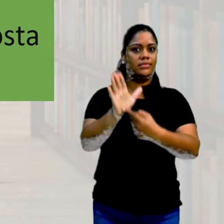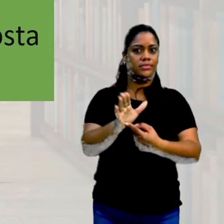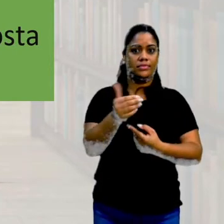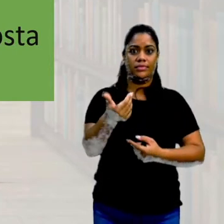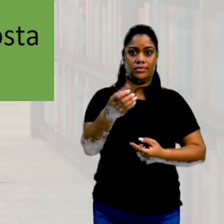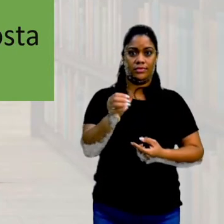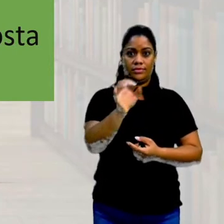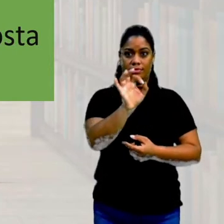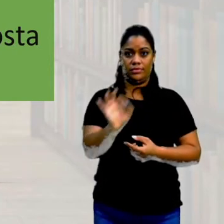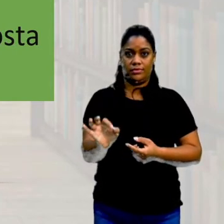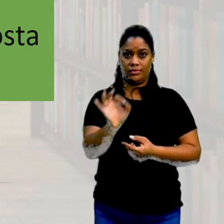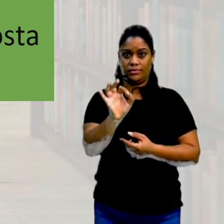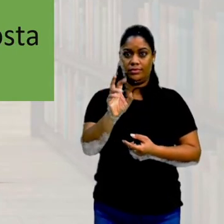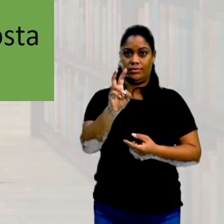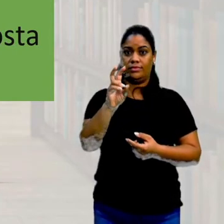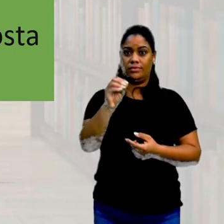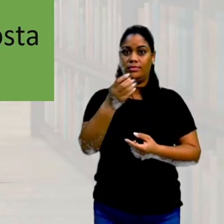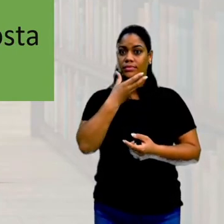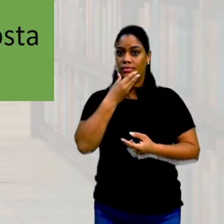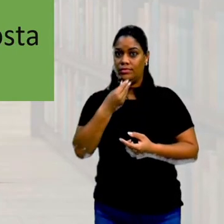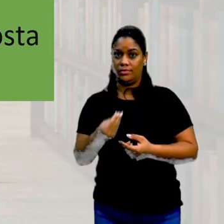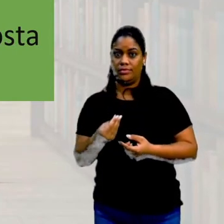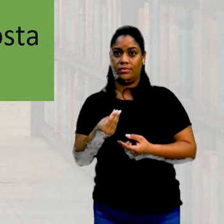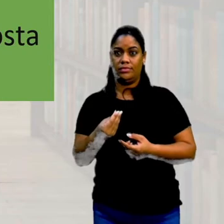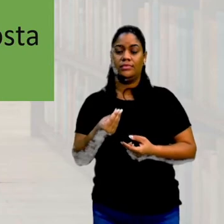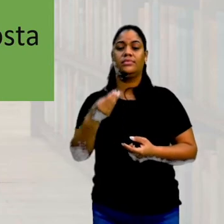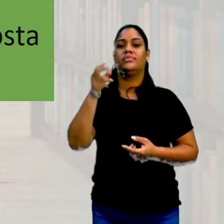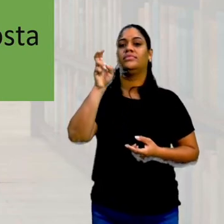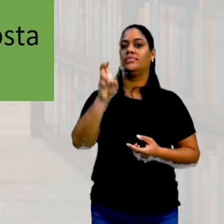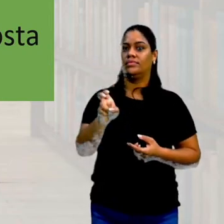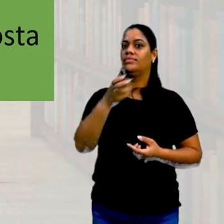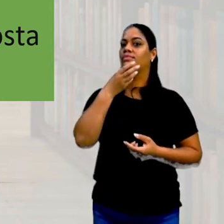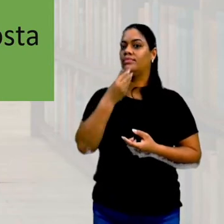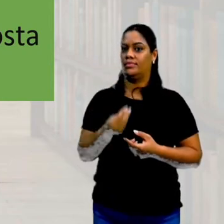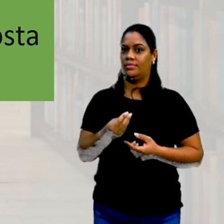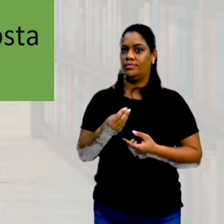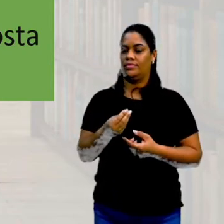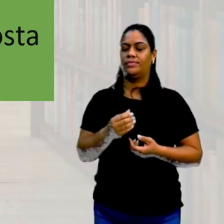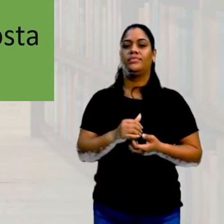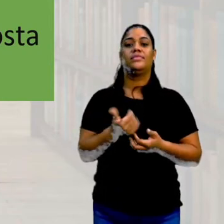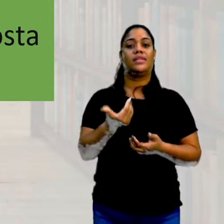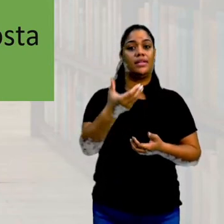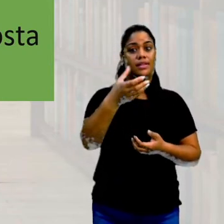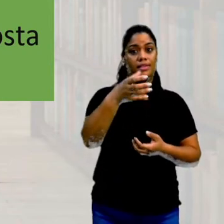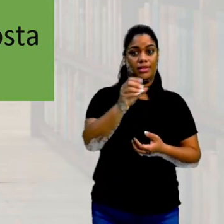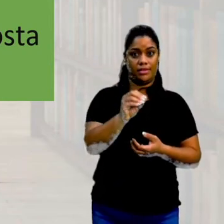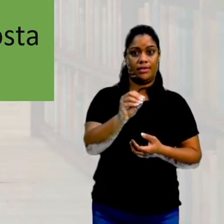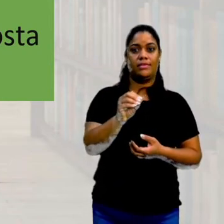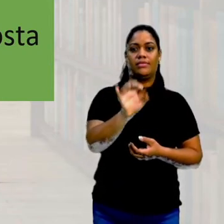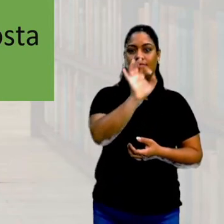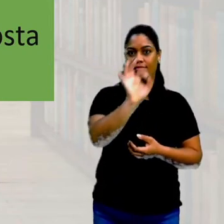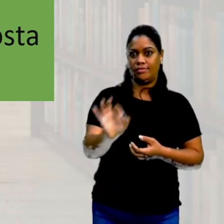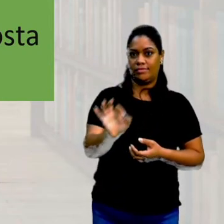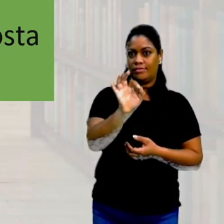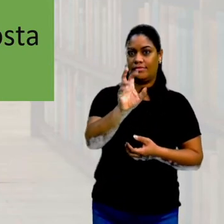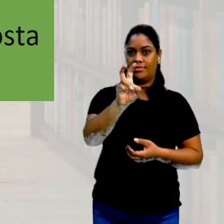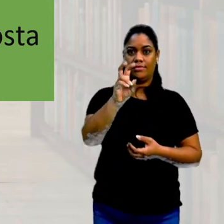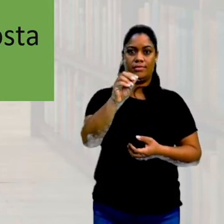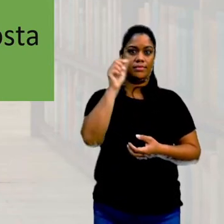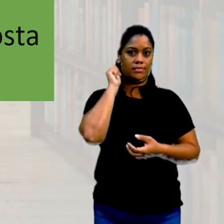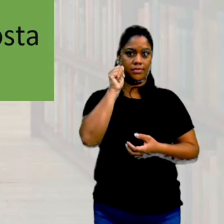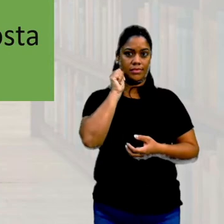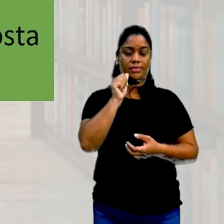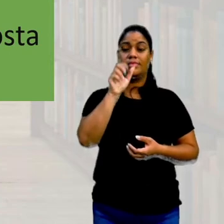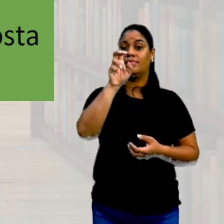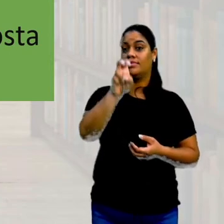% de 50 homens vão ser 5 homens. E 10% de 50 mulheres vão